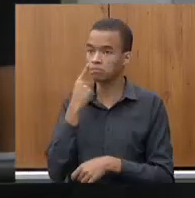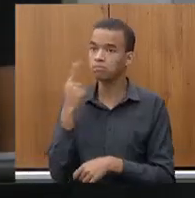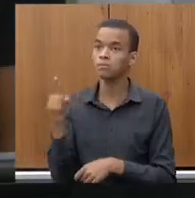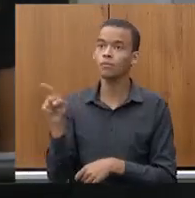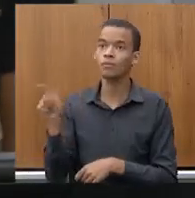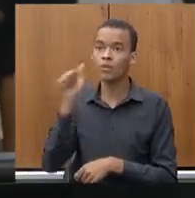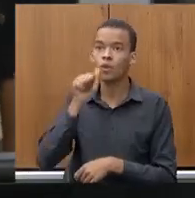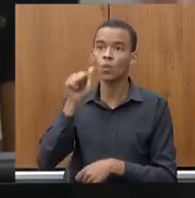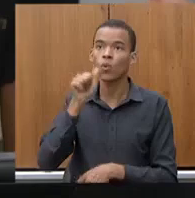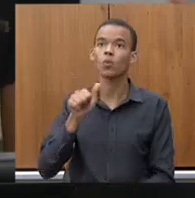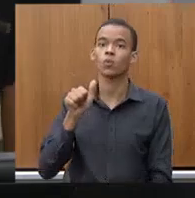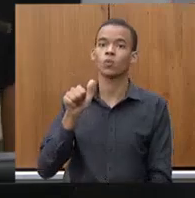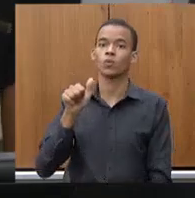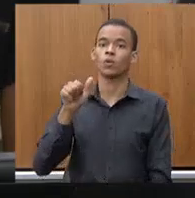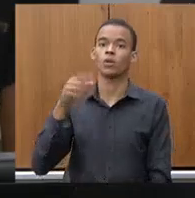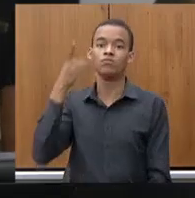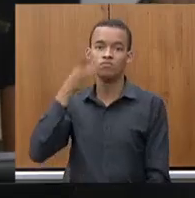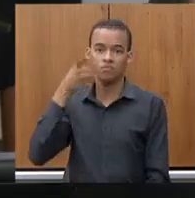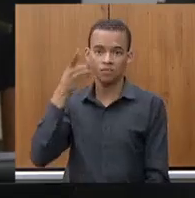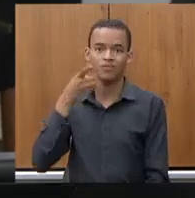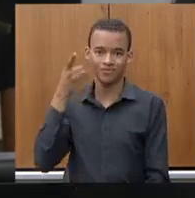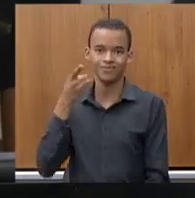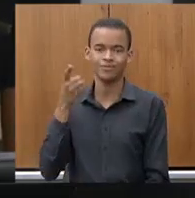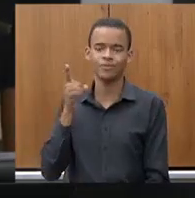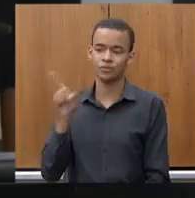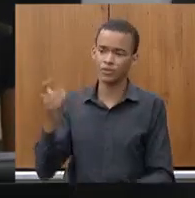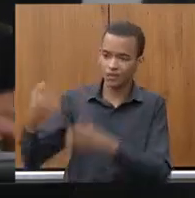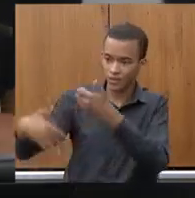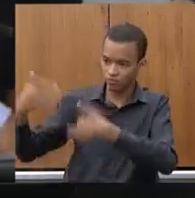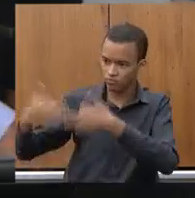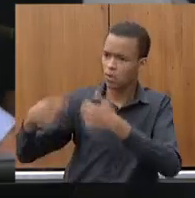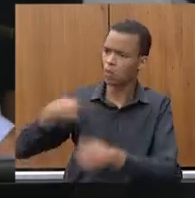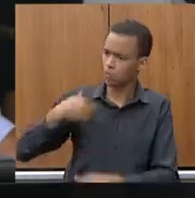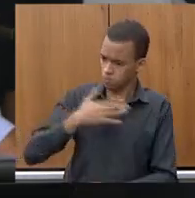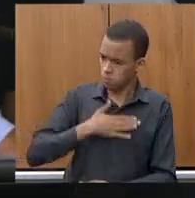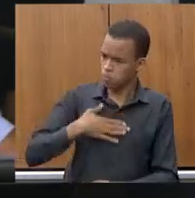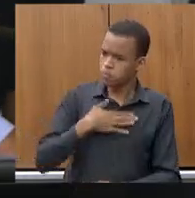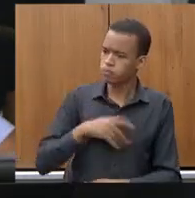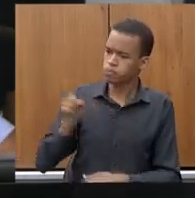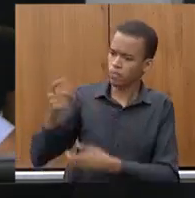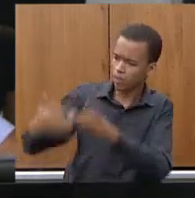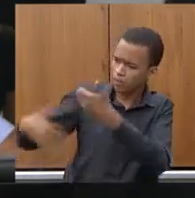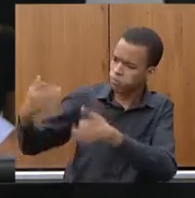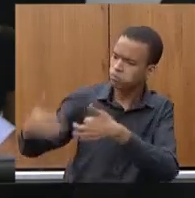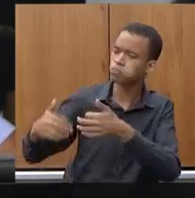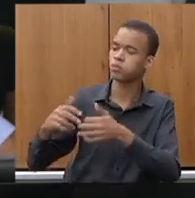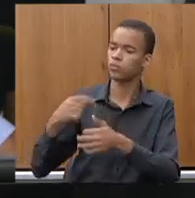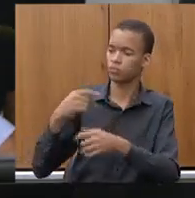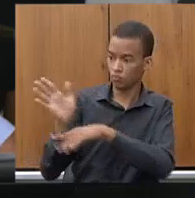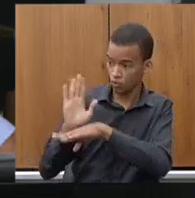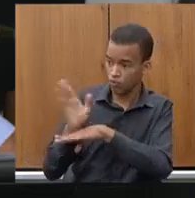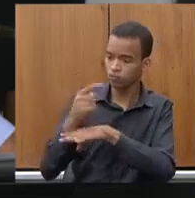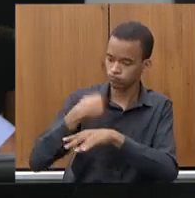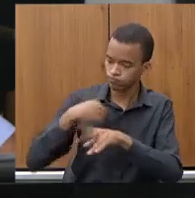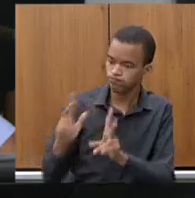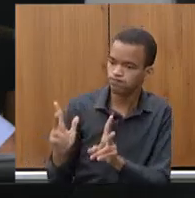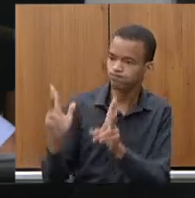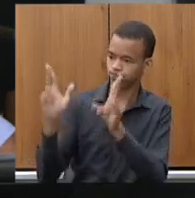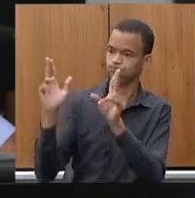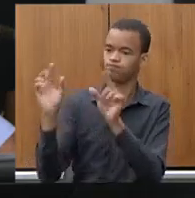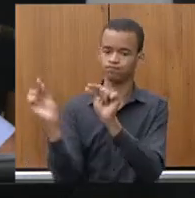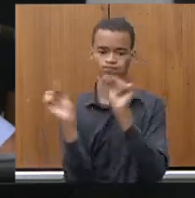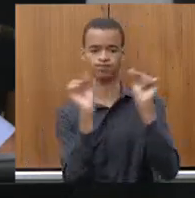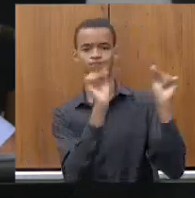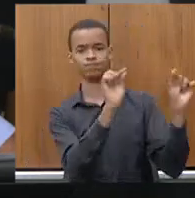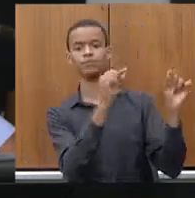vídeo seu quando eu for me reunir com pessoas para falar sobre privatizações, eu vou colocar ele, porque a